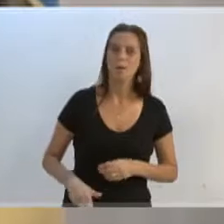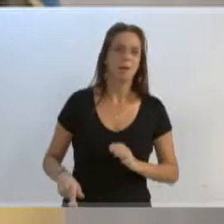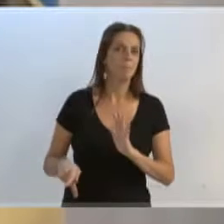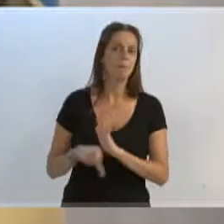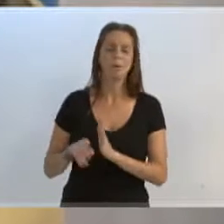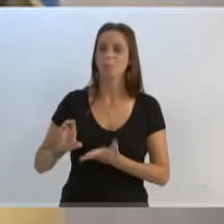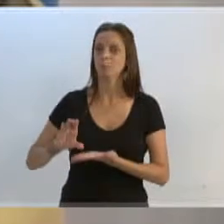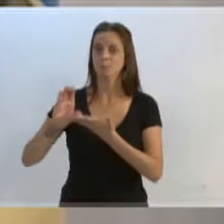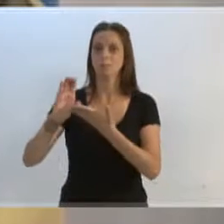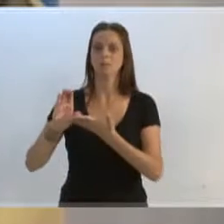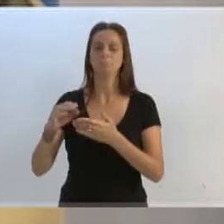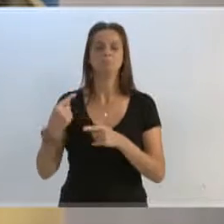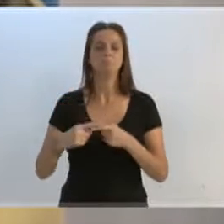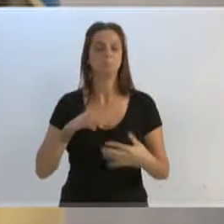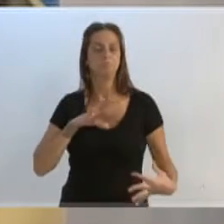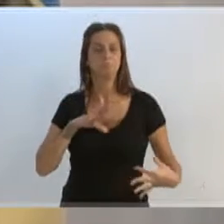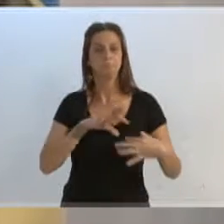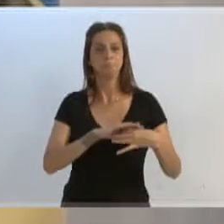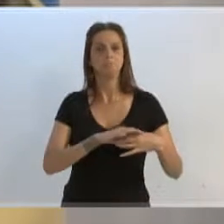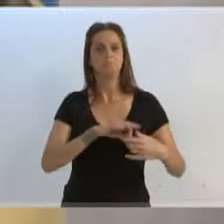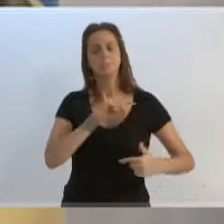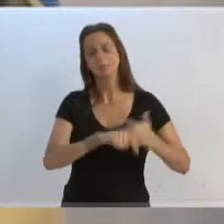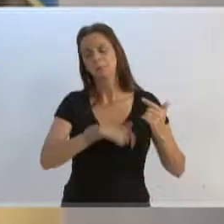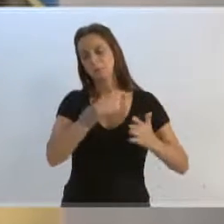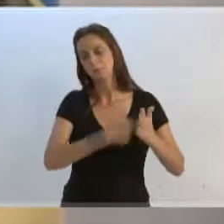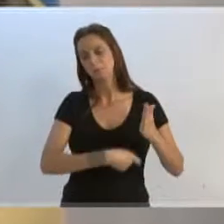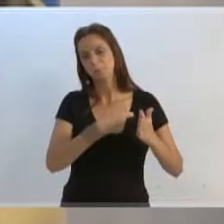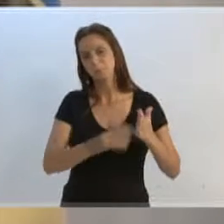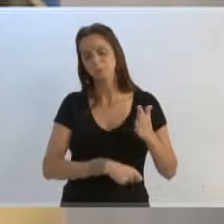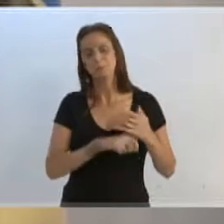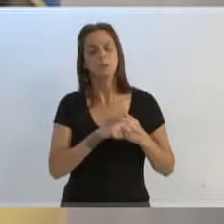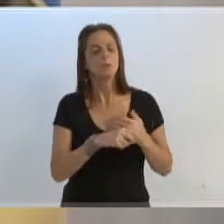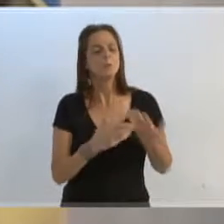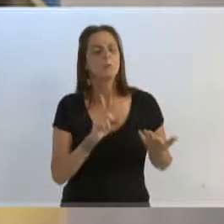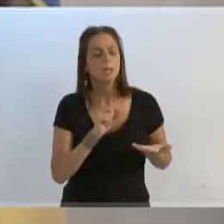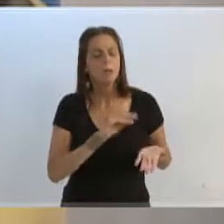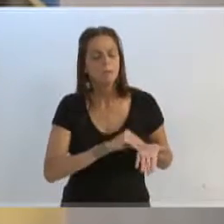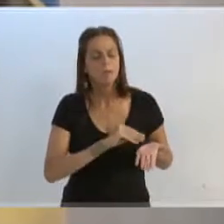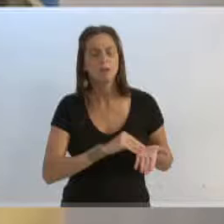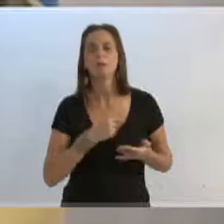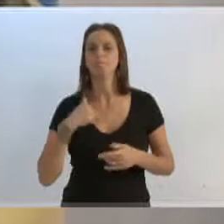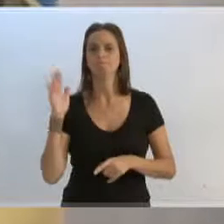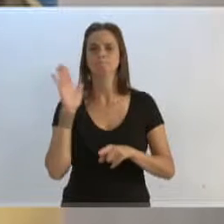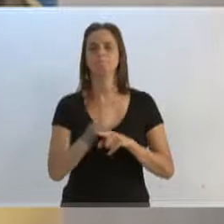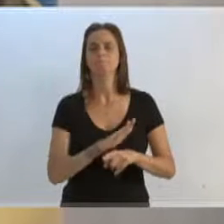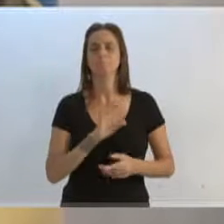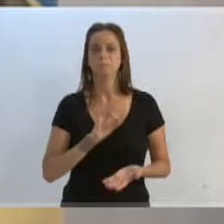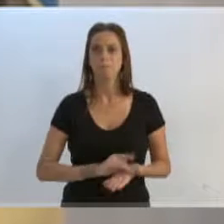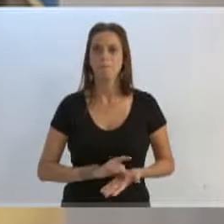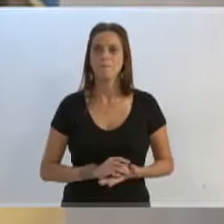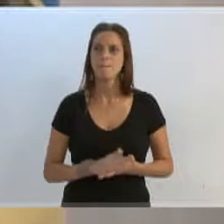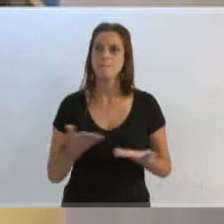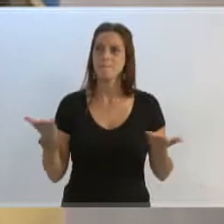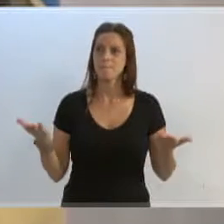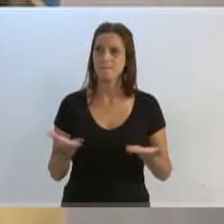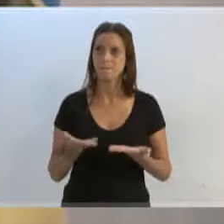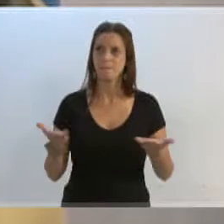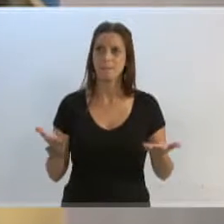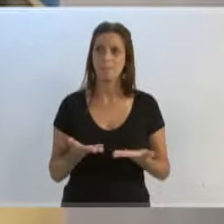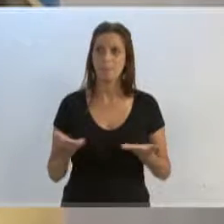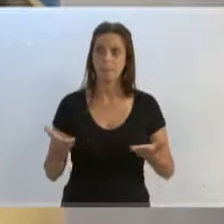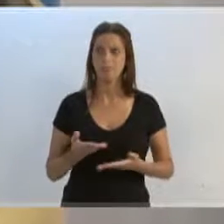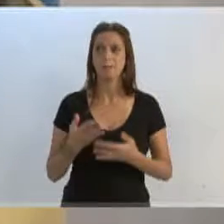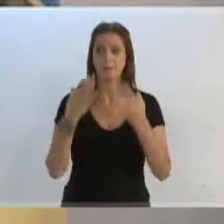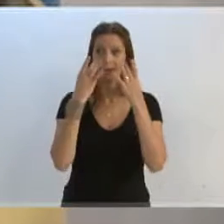da comunidade. Trabalhando irmanados pelo interesse da nossa sociedade, da nossa comunidade. Ouça a parte, com a autorização do nosso